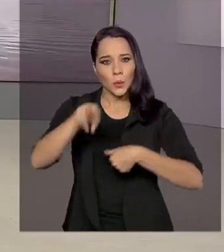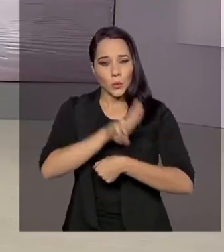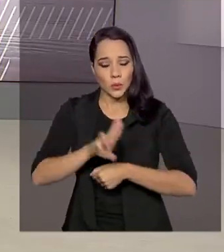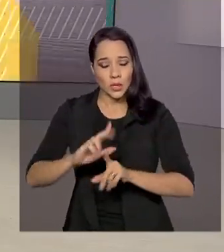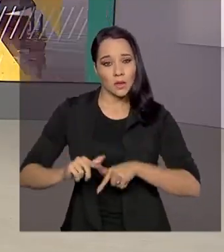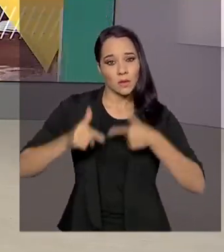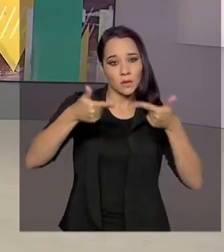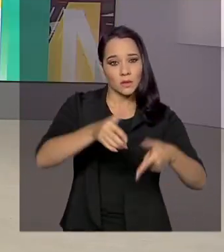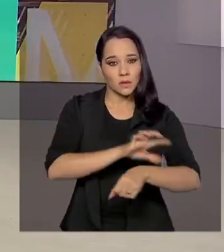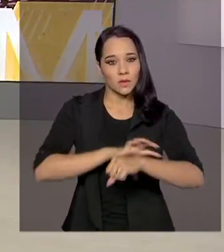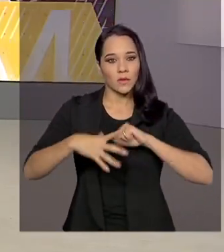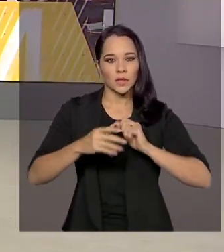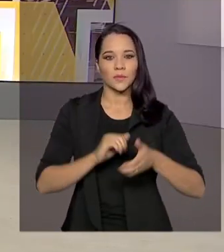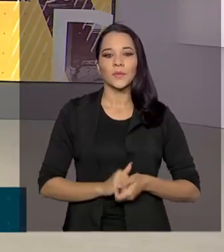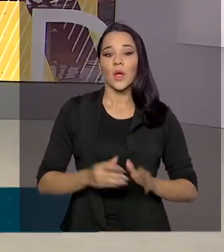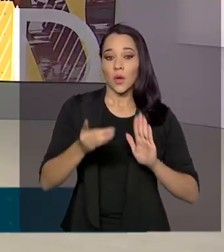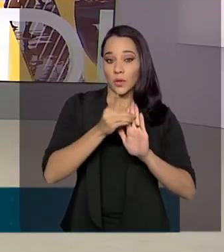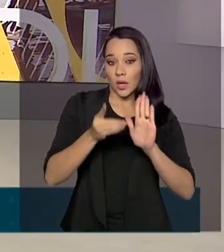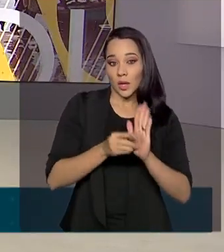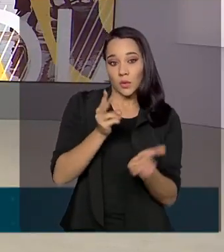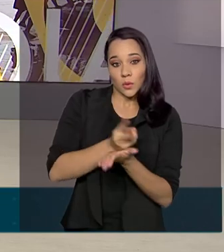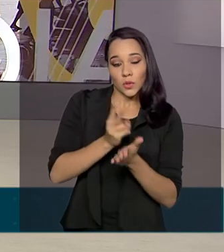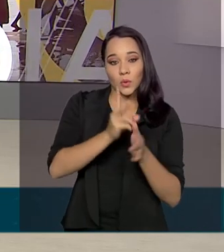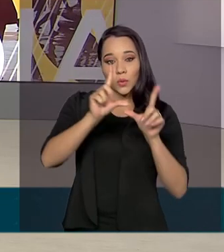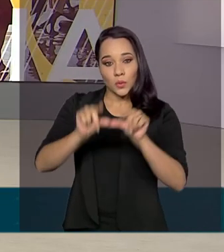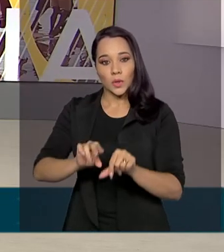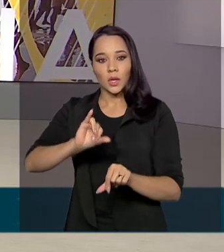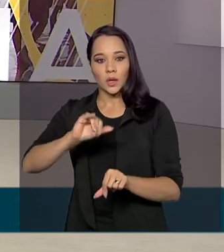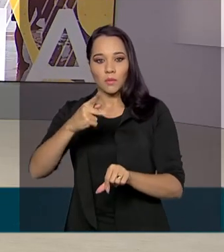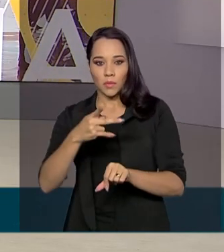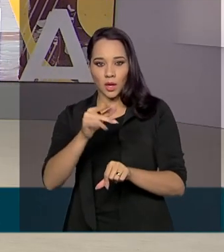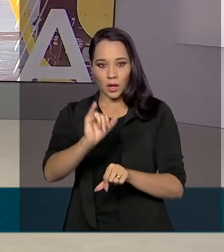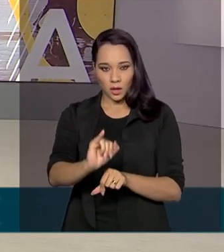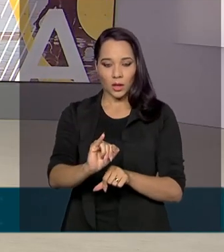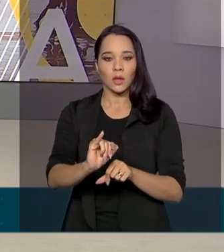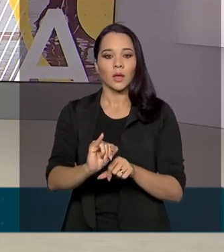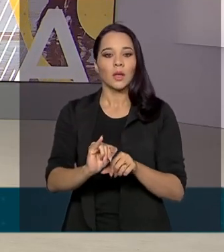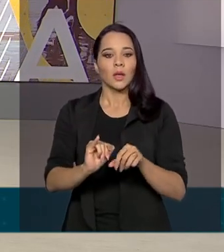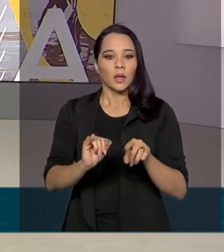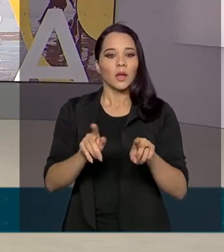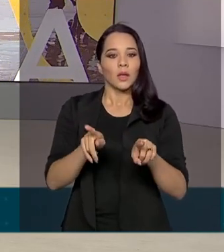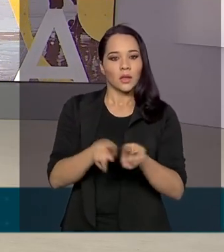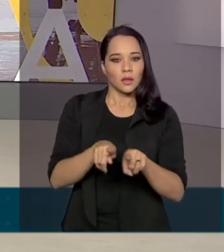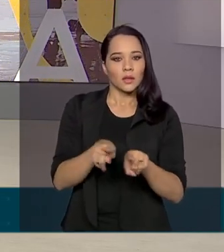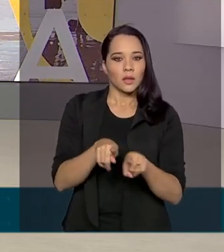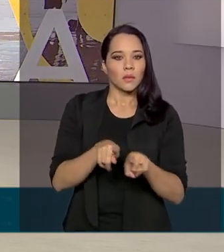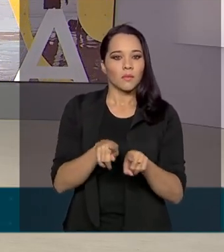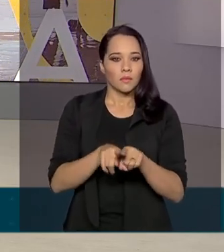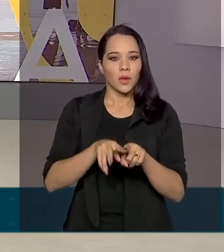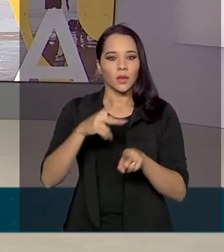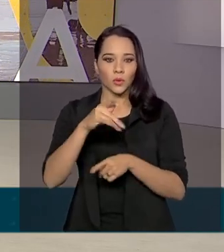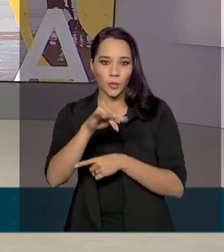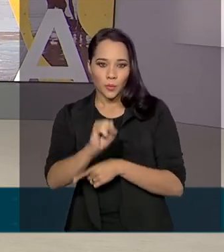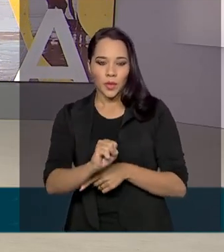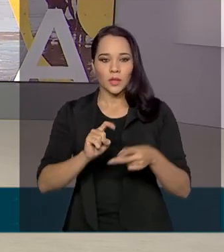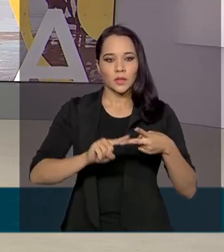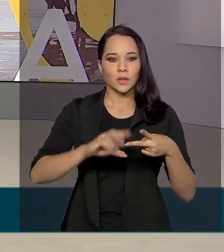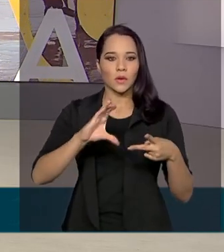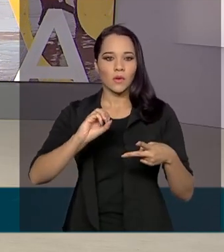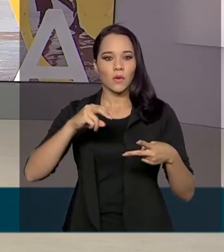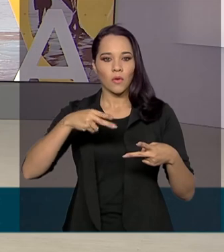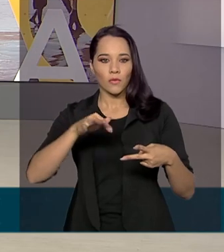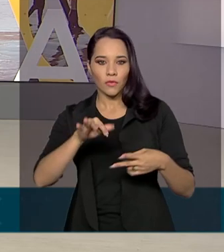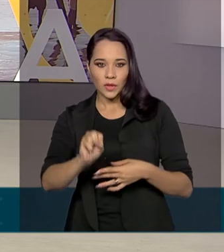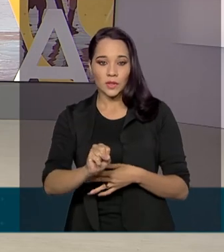-19. O decreto mantém a redução do IPI, o Imposto sobre Produtos Industrializados, do PIS-PASEP e da COFINS.